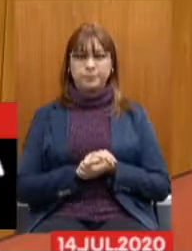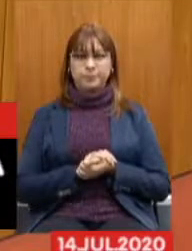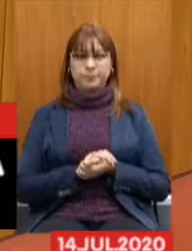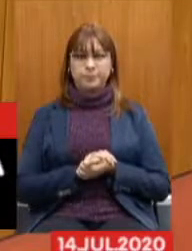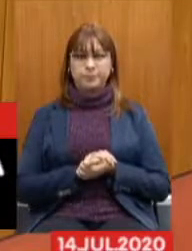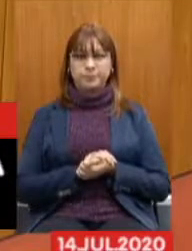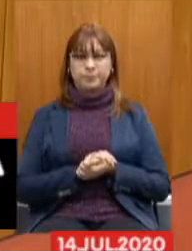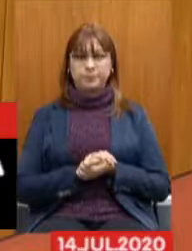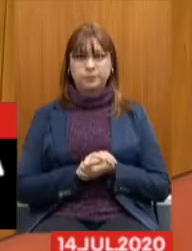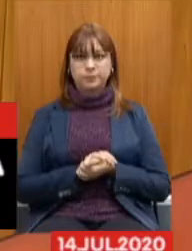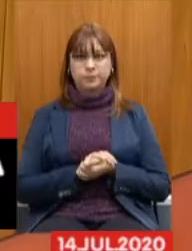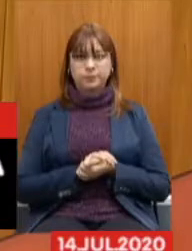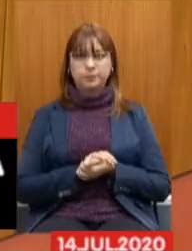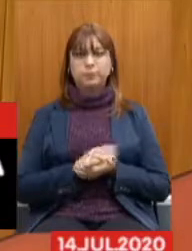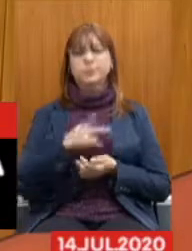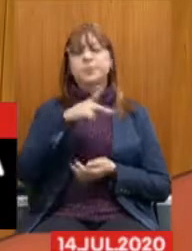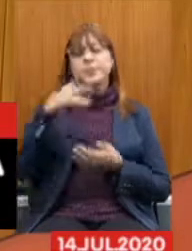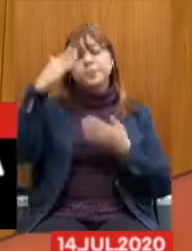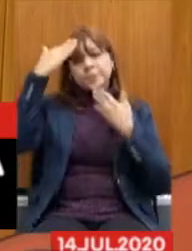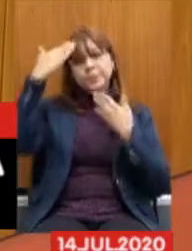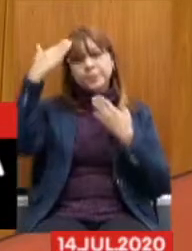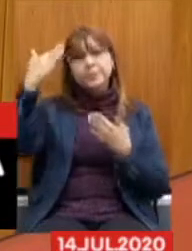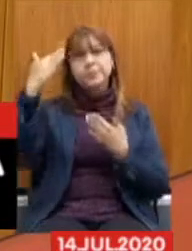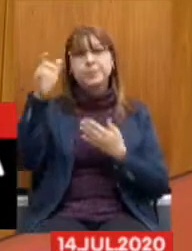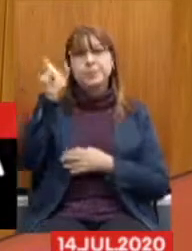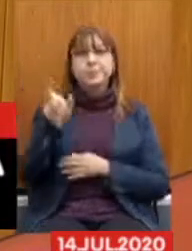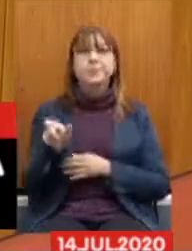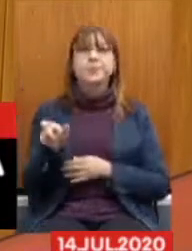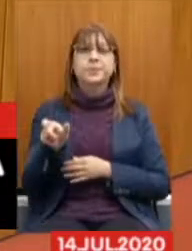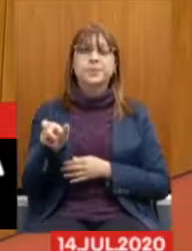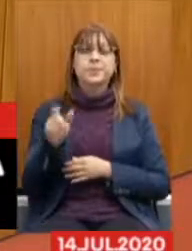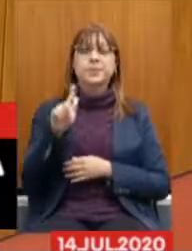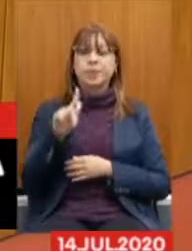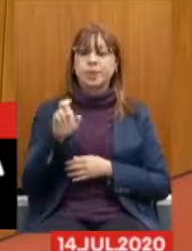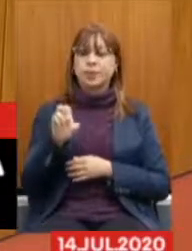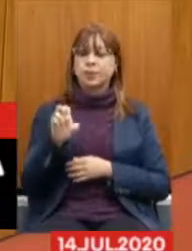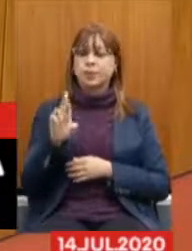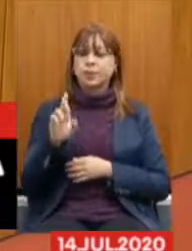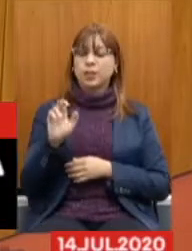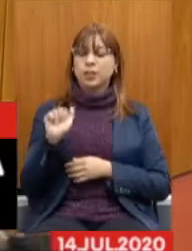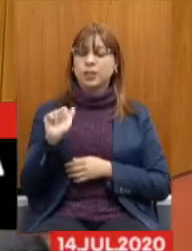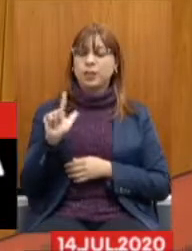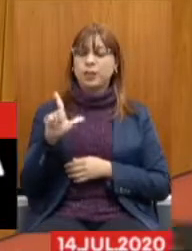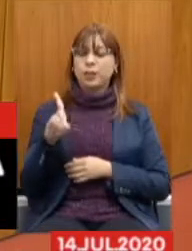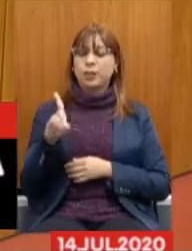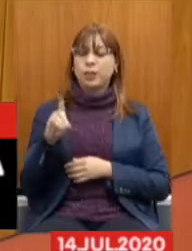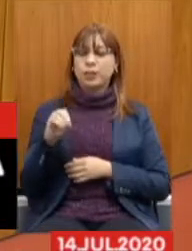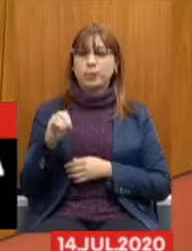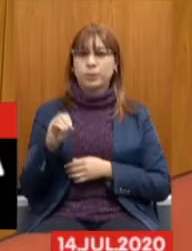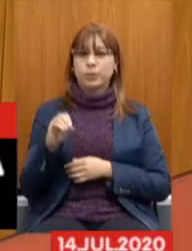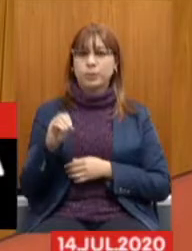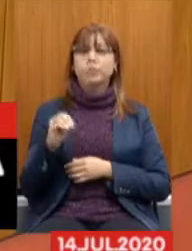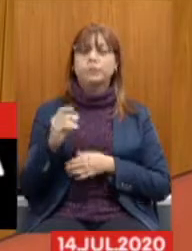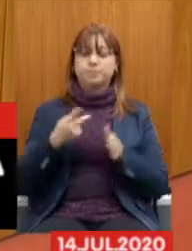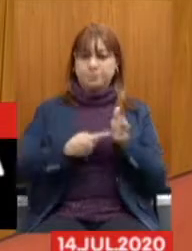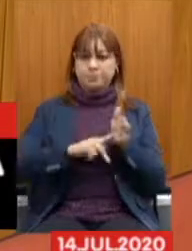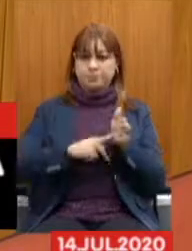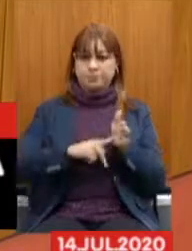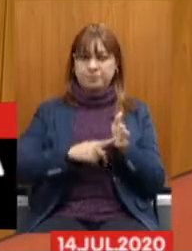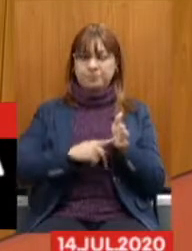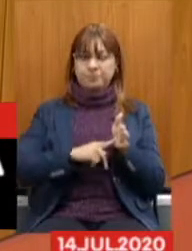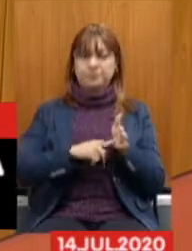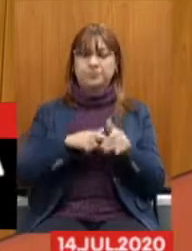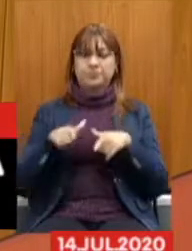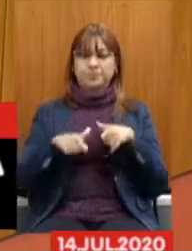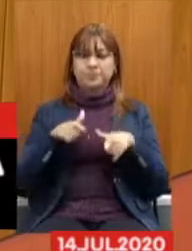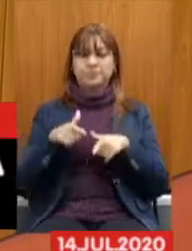essa presidência agradece a participação de Geraldo Henrique Conceição, Sindicato Trabalhador de Serviço